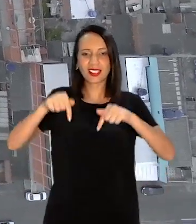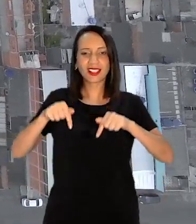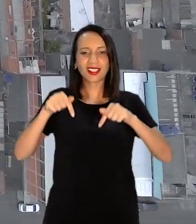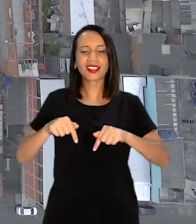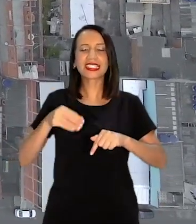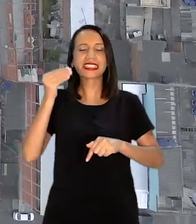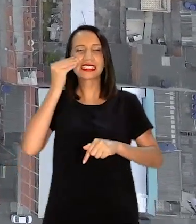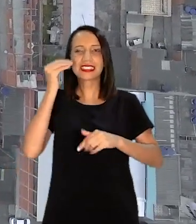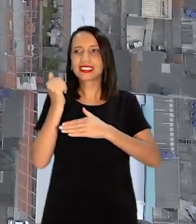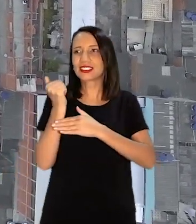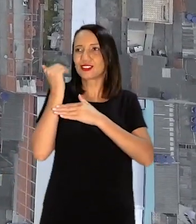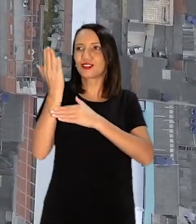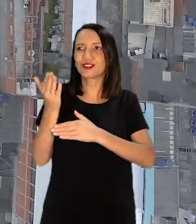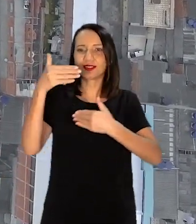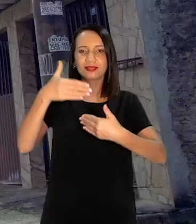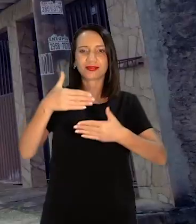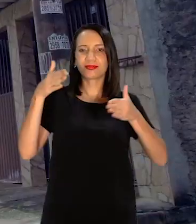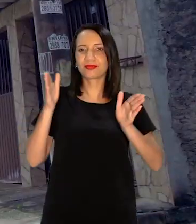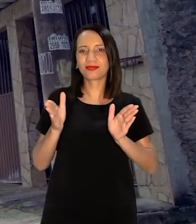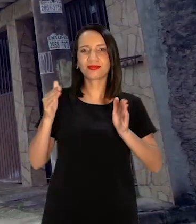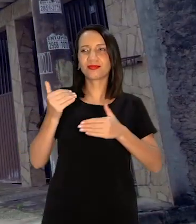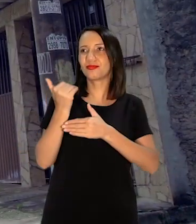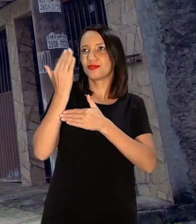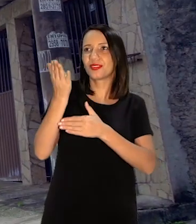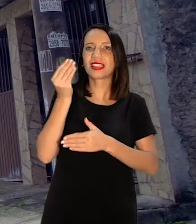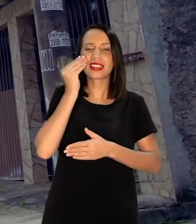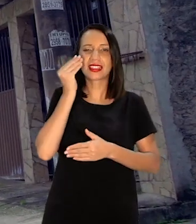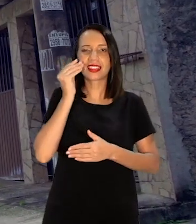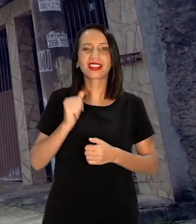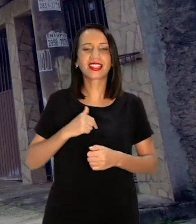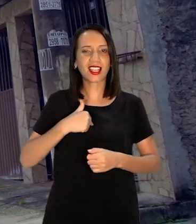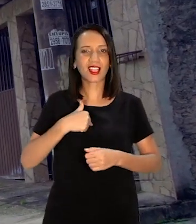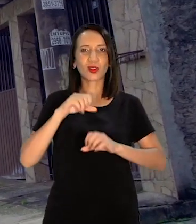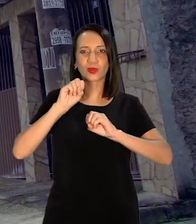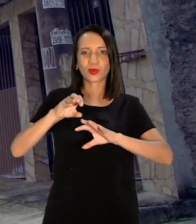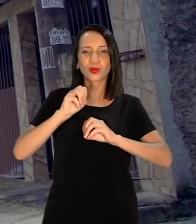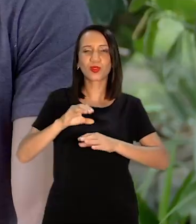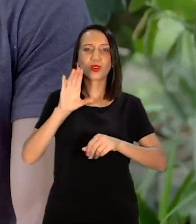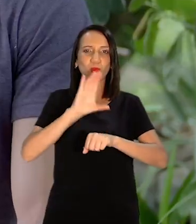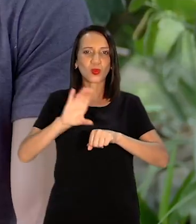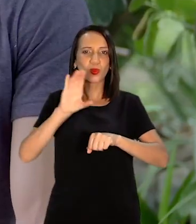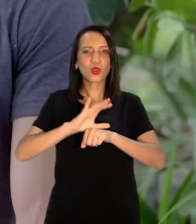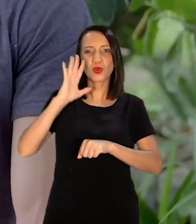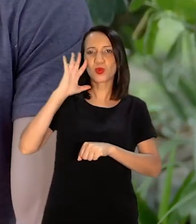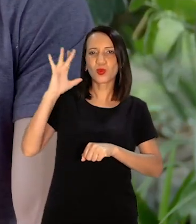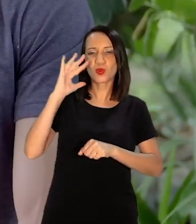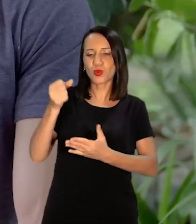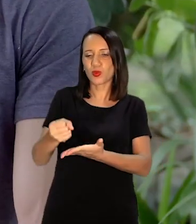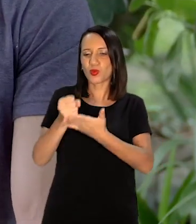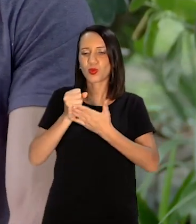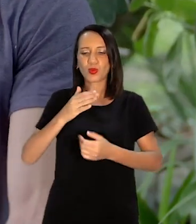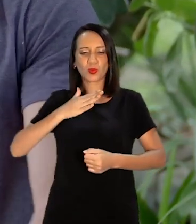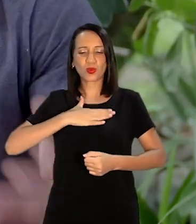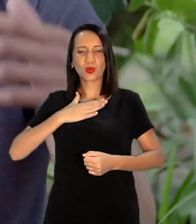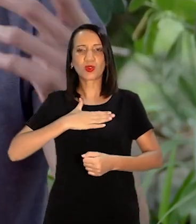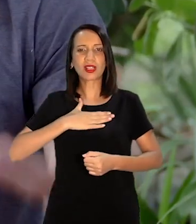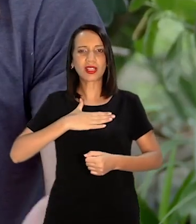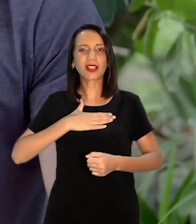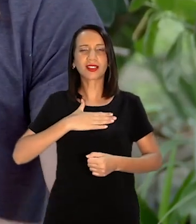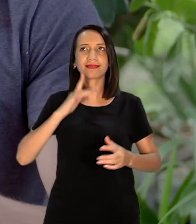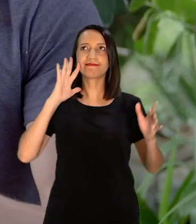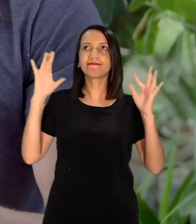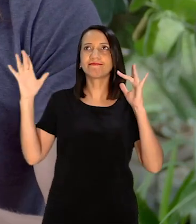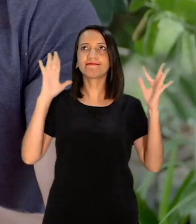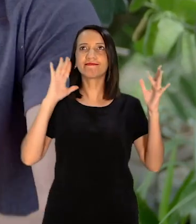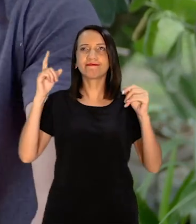Sair fora daqui Das paredes Aqui no cursinho Eu dou aula de filosofia Cruz do bairro Maurício O exército de